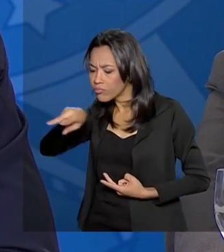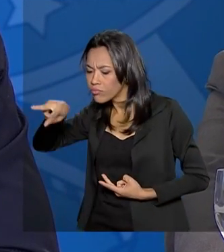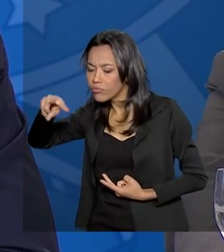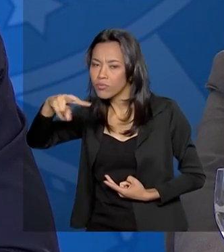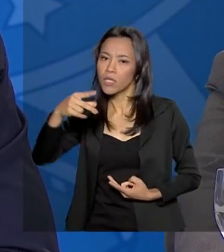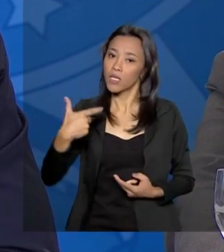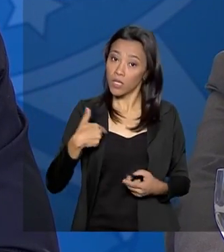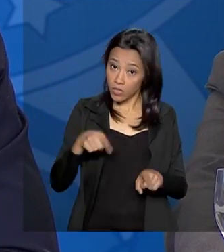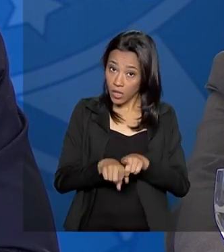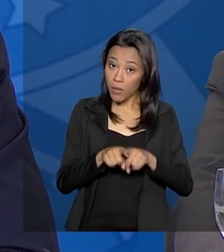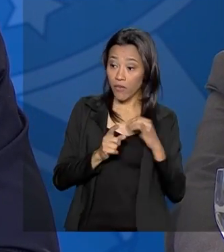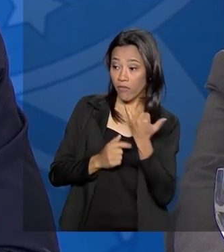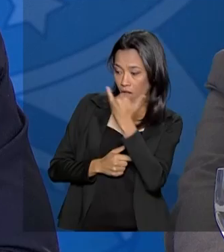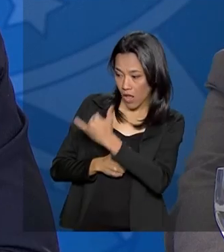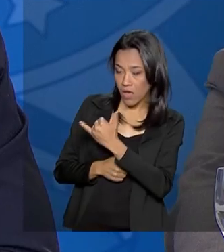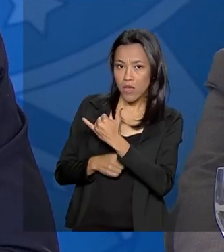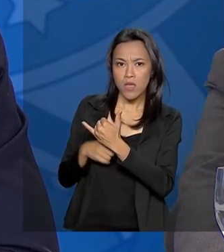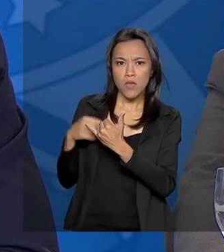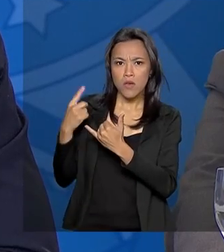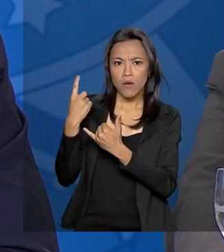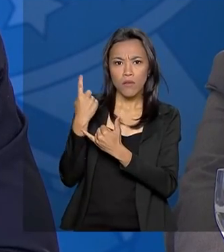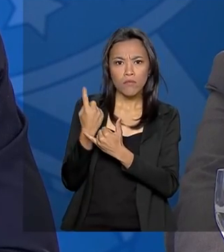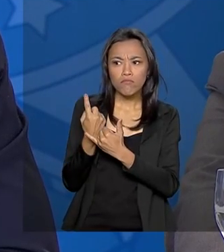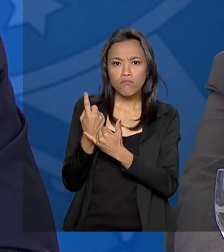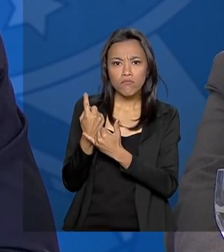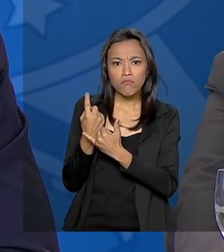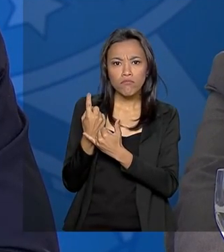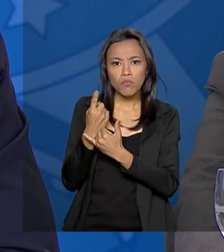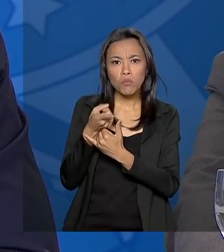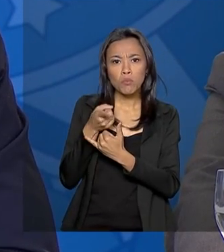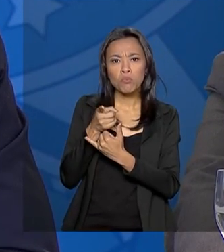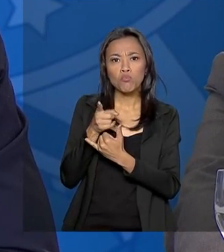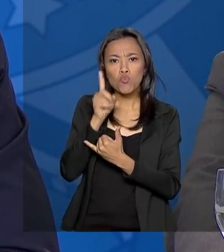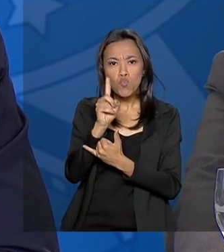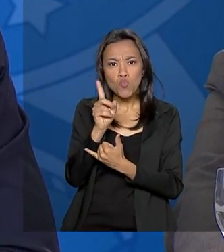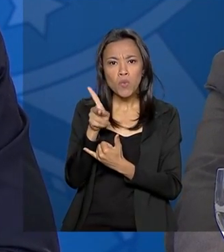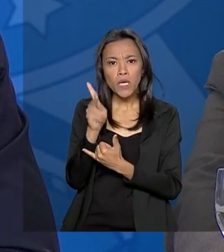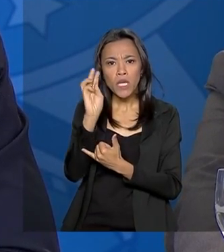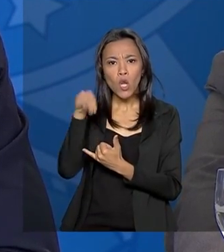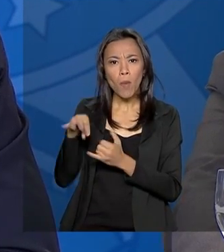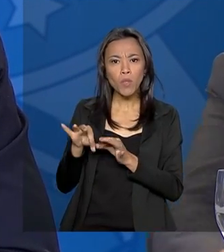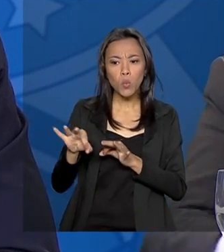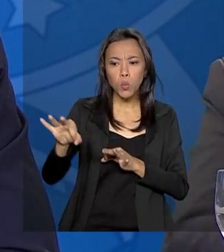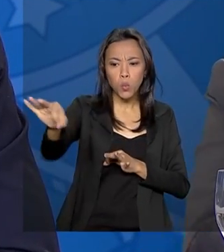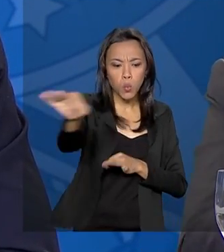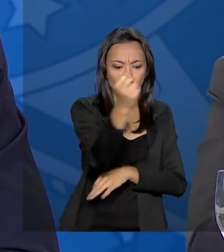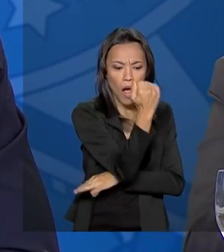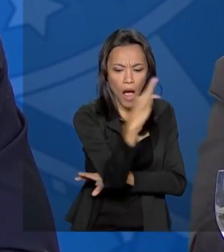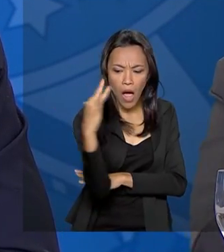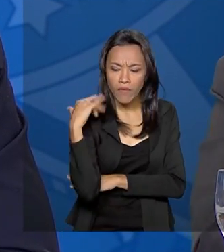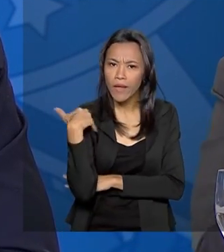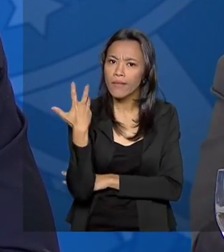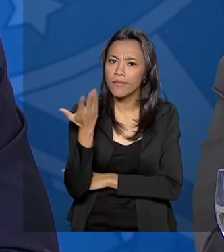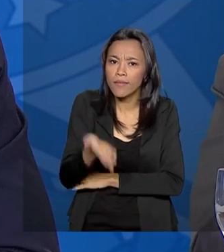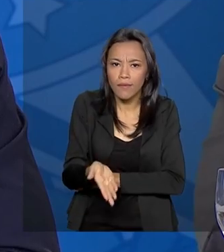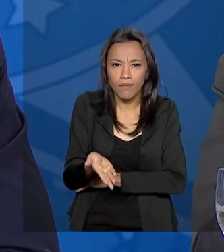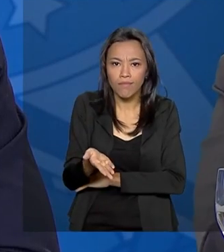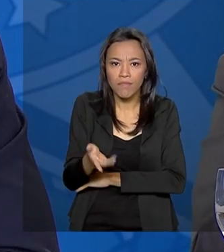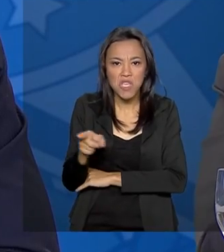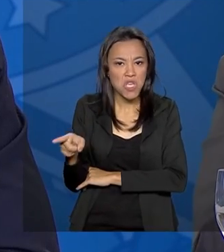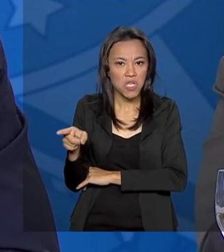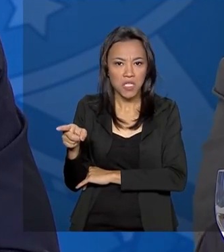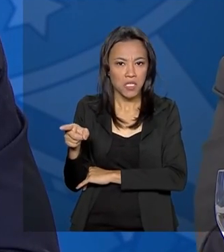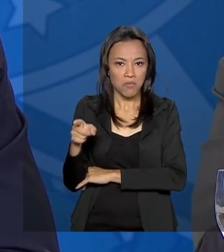eu também lhes disse que não encontrei um quilômetro quadrado de floresta naquela região. Então, eles não têm